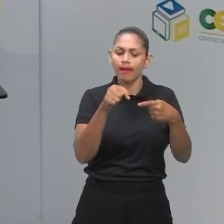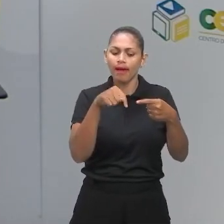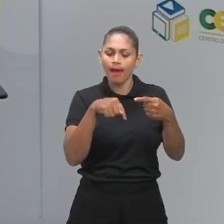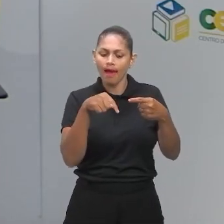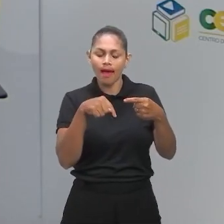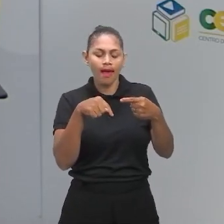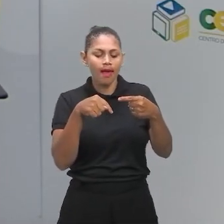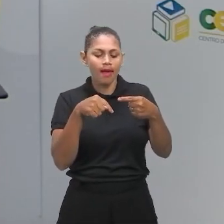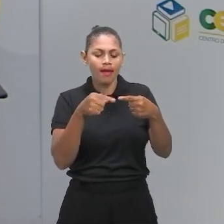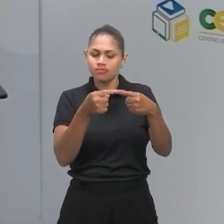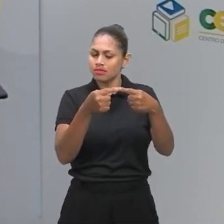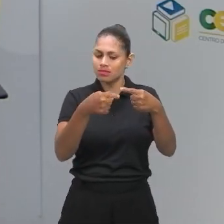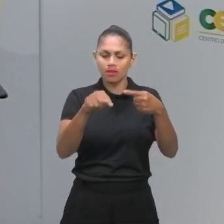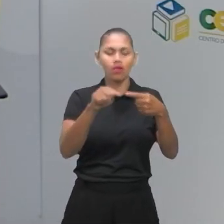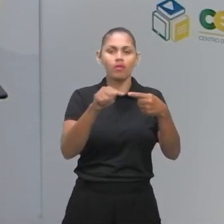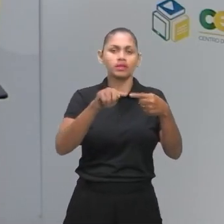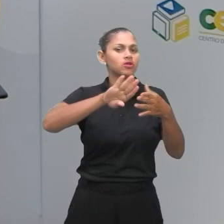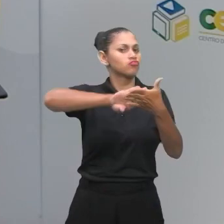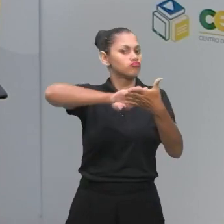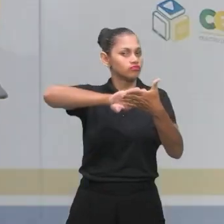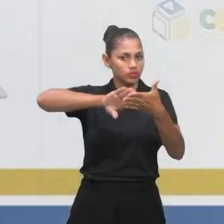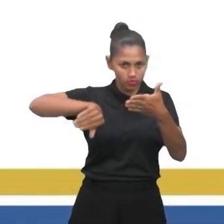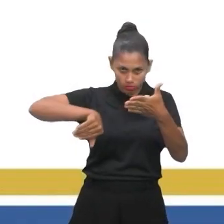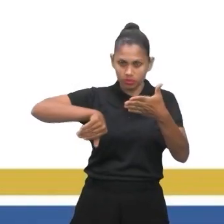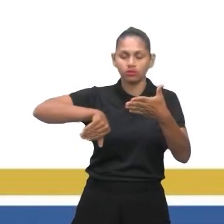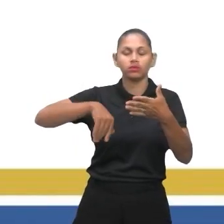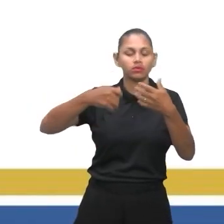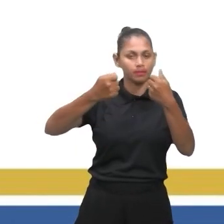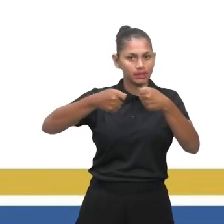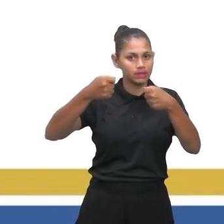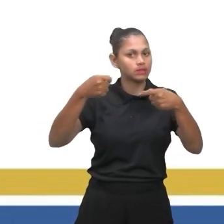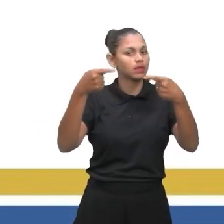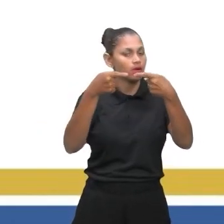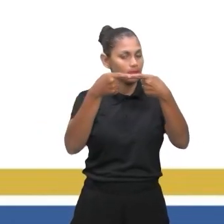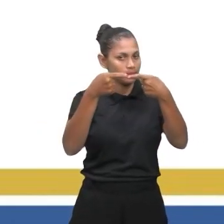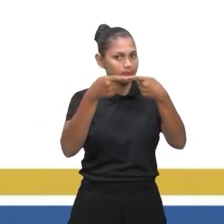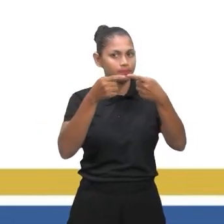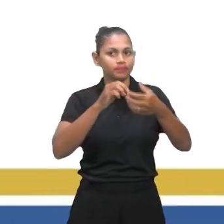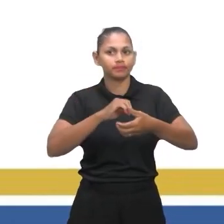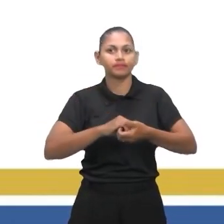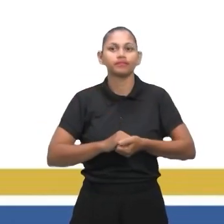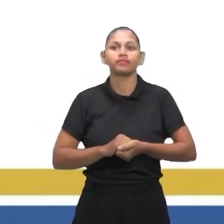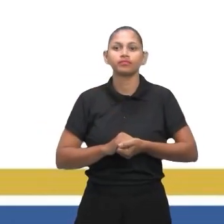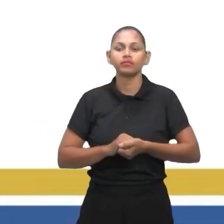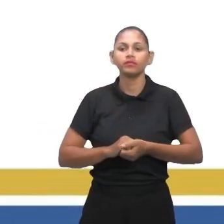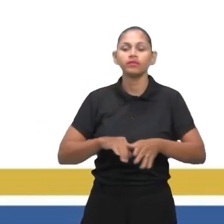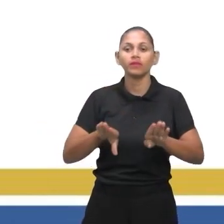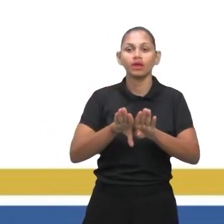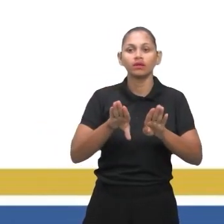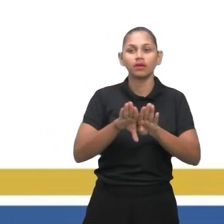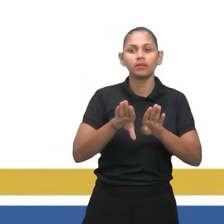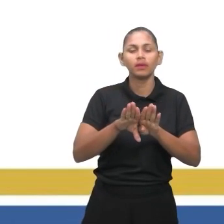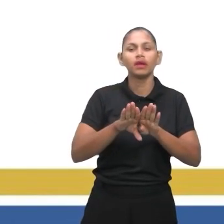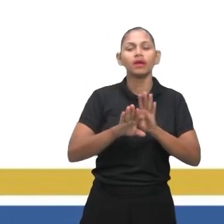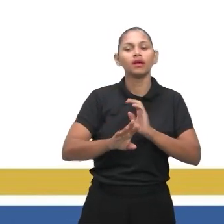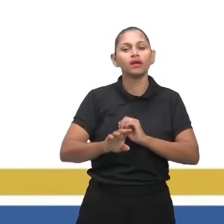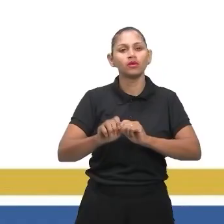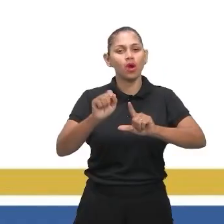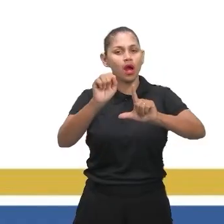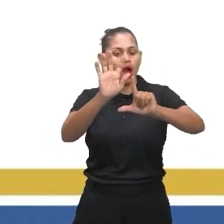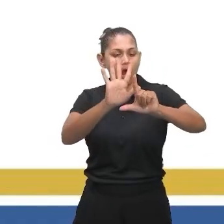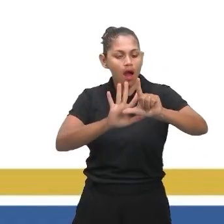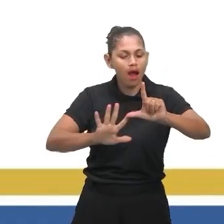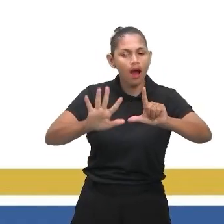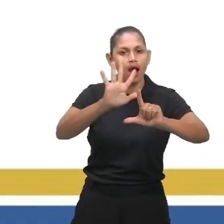é a gente entender que deve associar as unidades de área, volumes e medidas de capacidade, como litros,